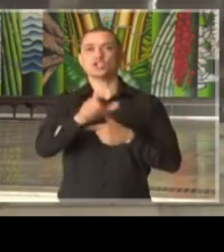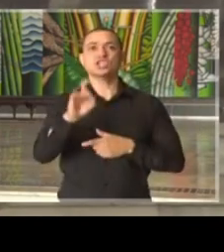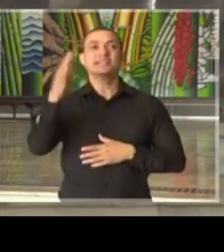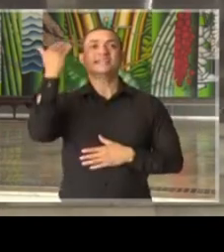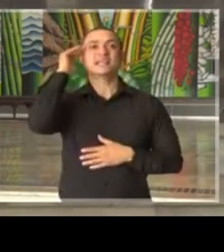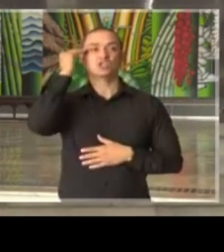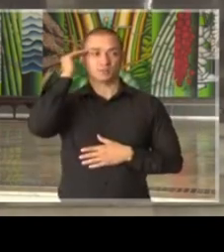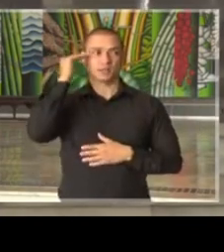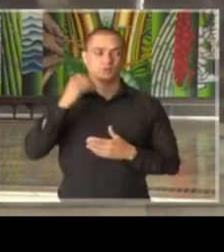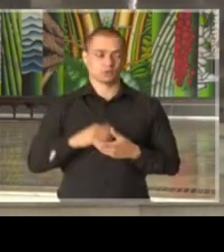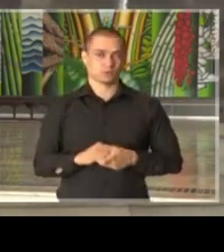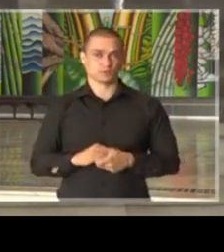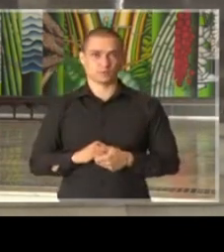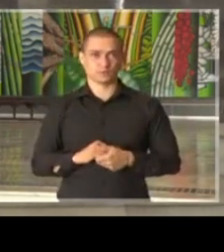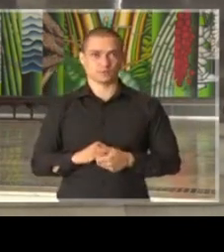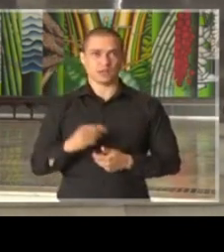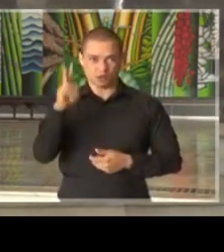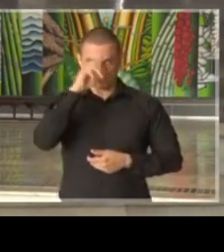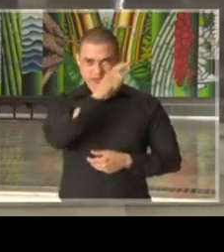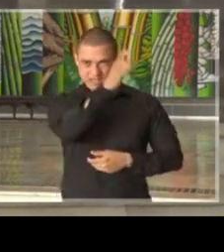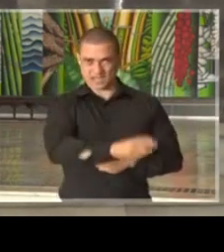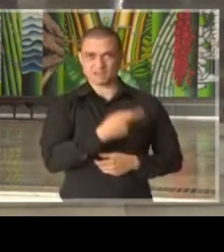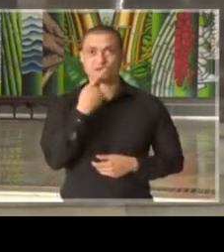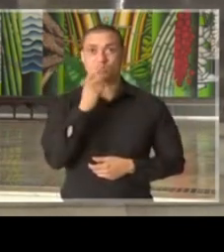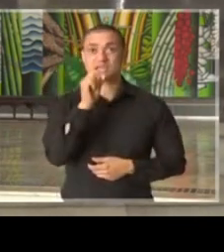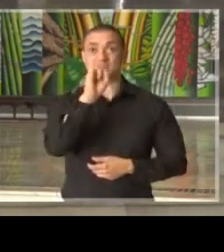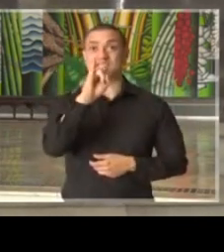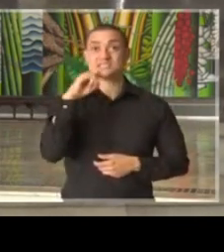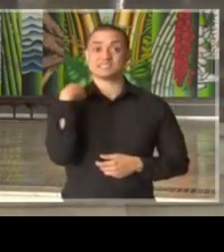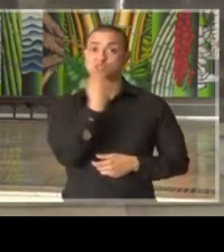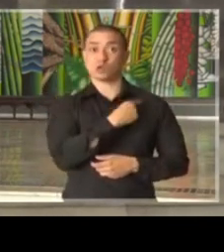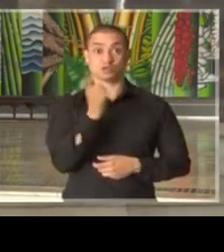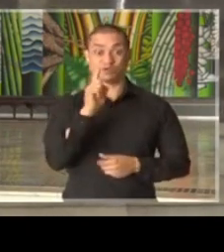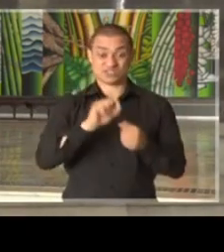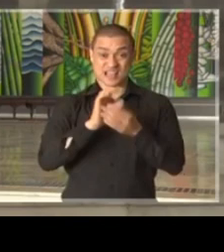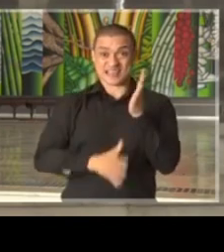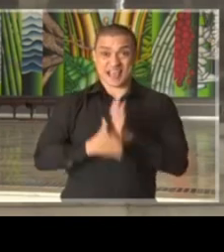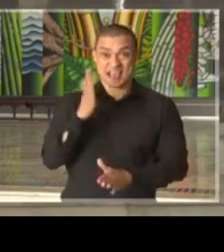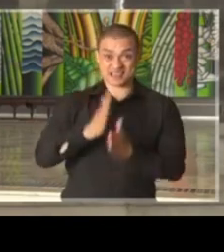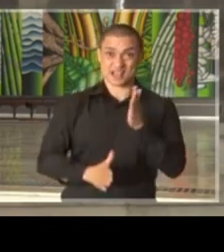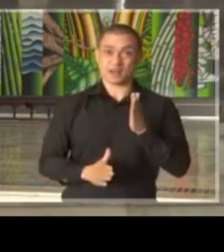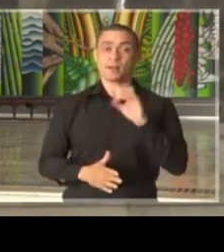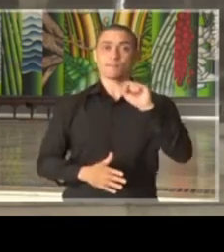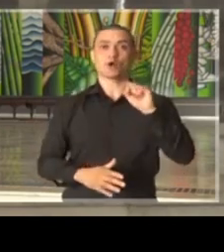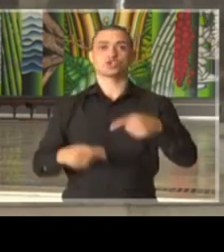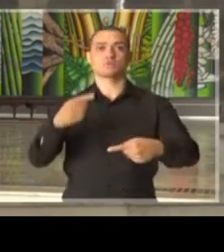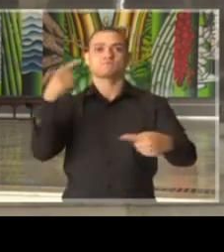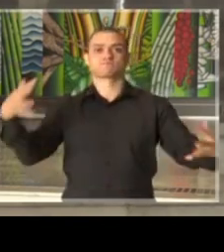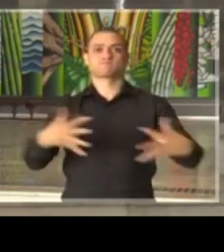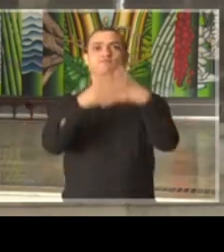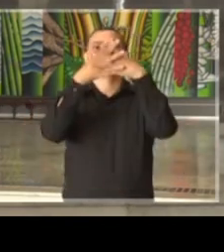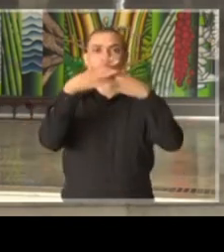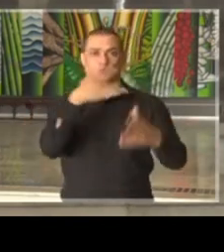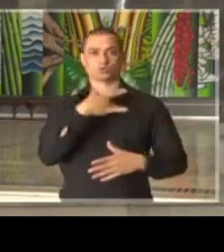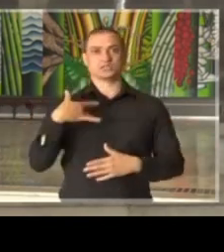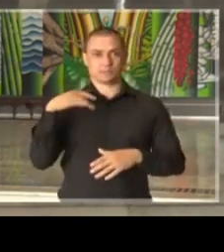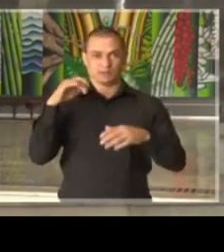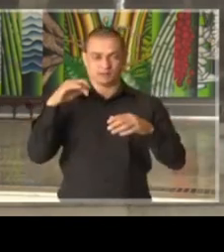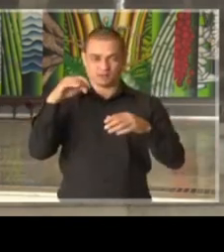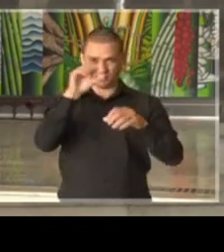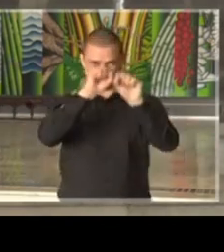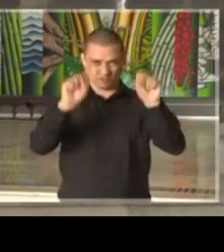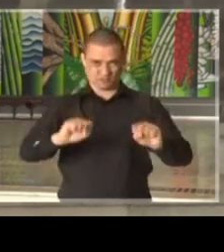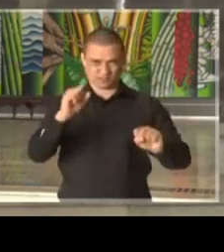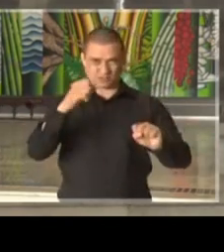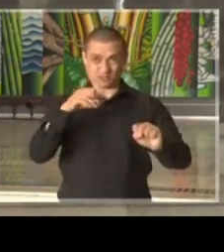interpreto o que ele disse que se nós não fizermos nada haverá um colapso do sistema de saúde. Acho que